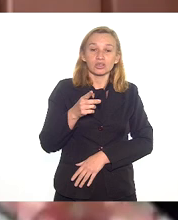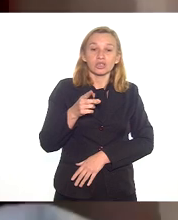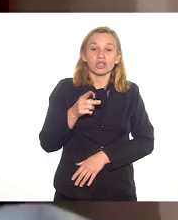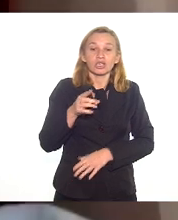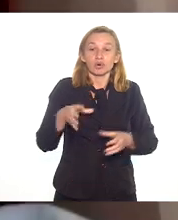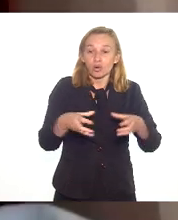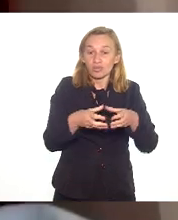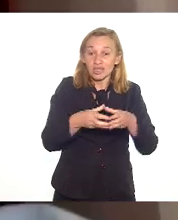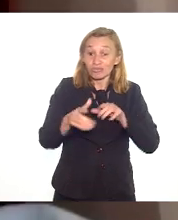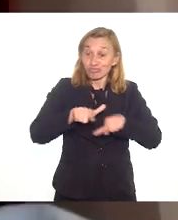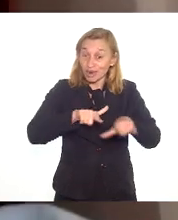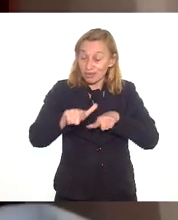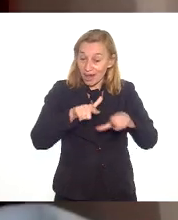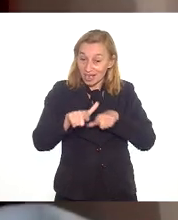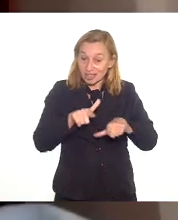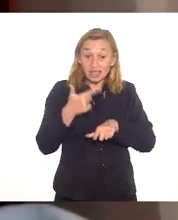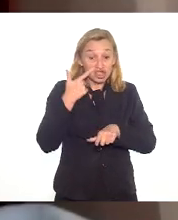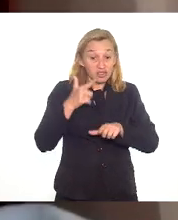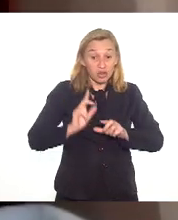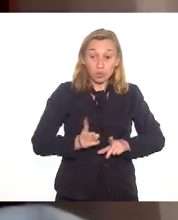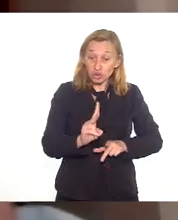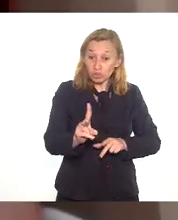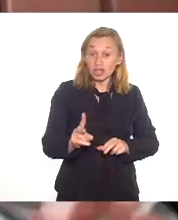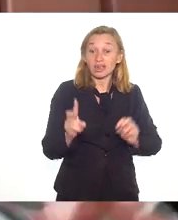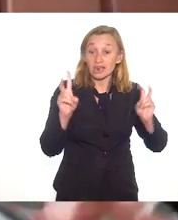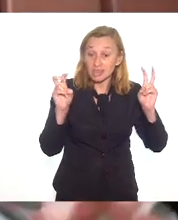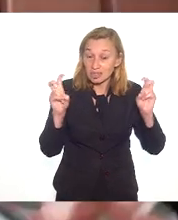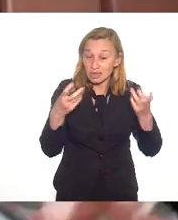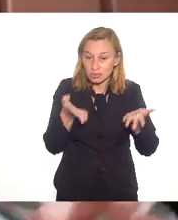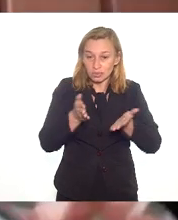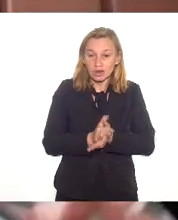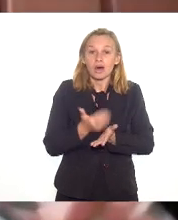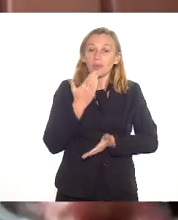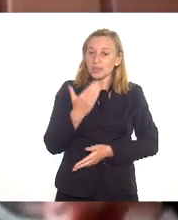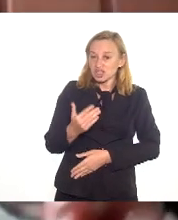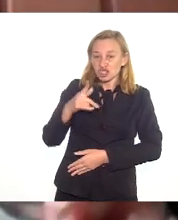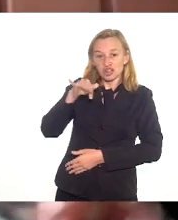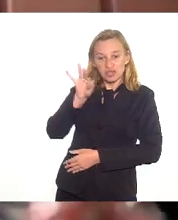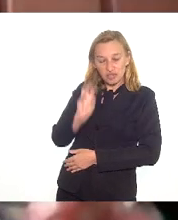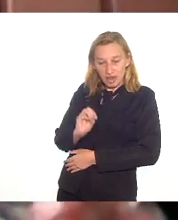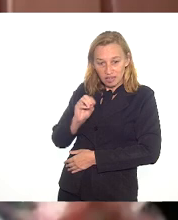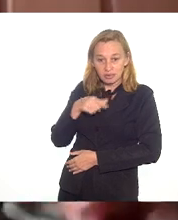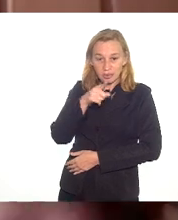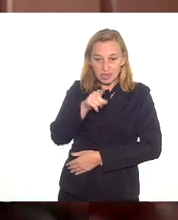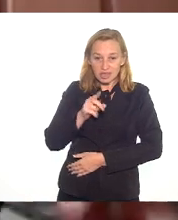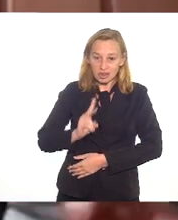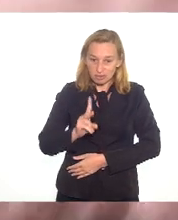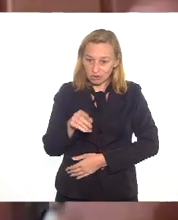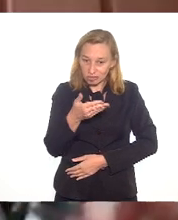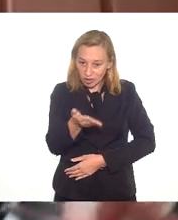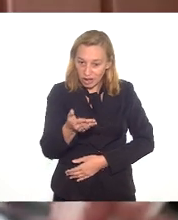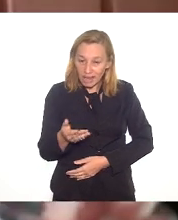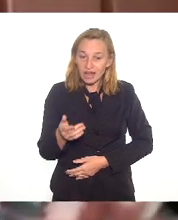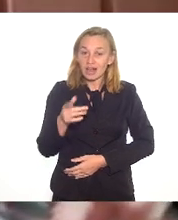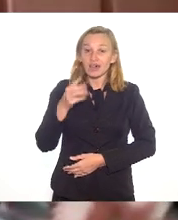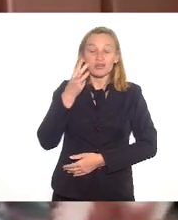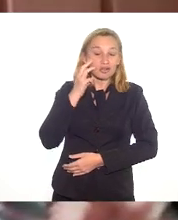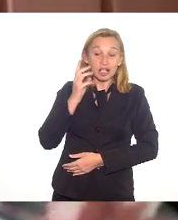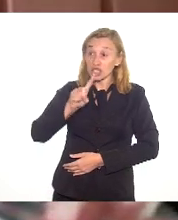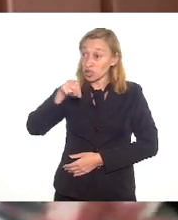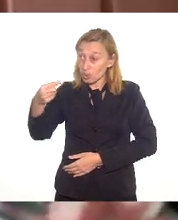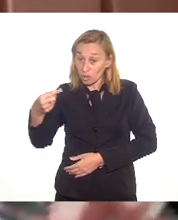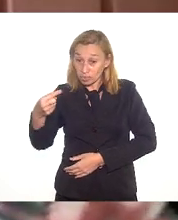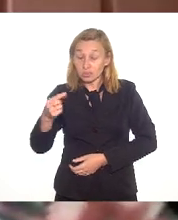Comissão de Trabalho, a gente dá continuidade a esse processo. Então, Flávio, eu vou pedir para você aguentar aí a excitação, Valdeck e demais,